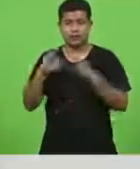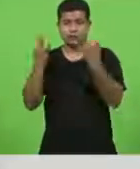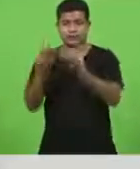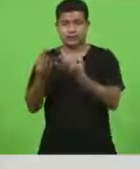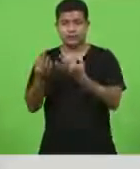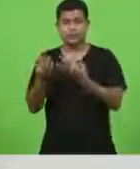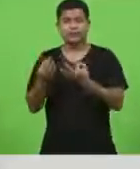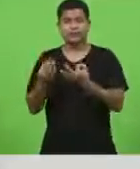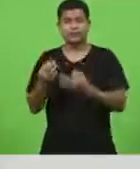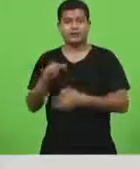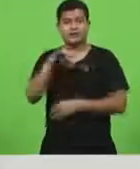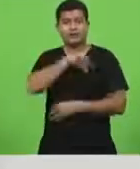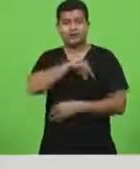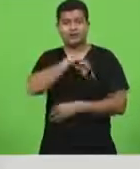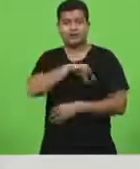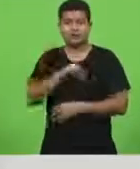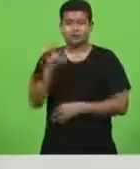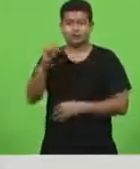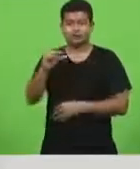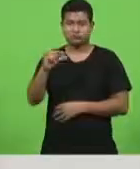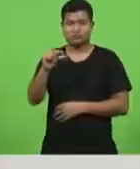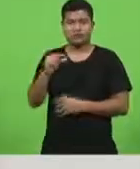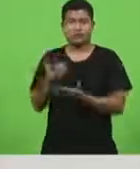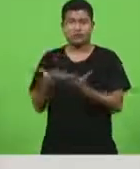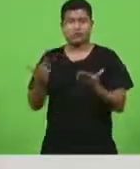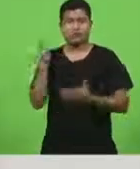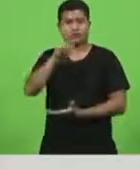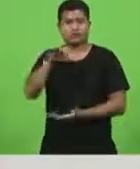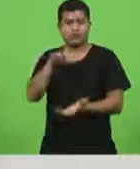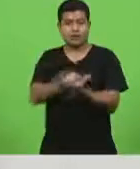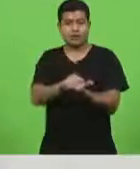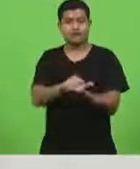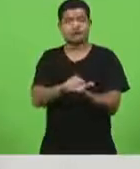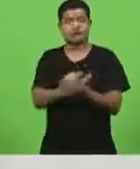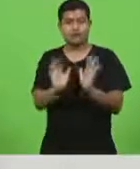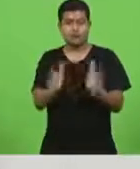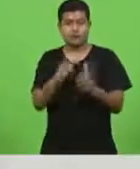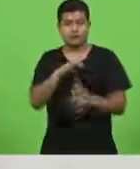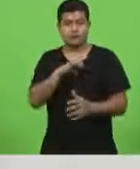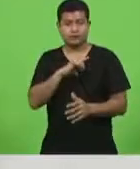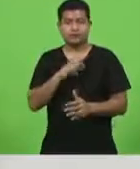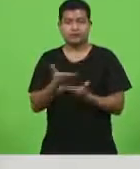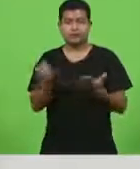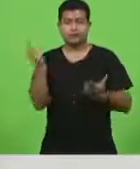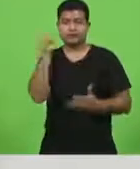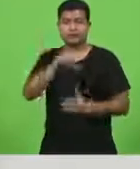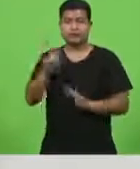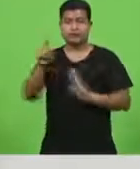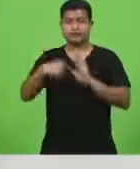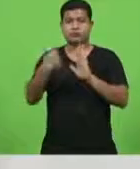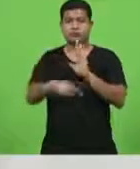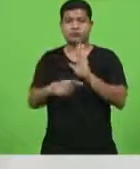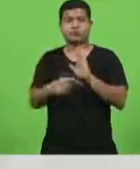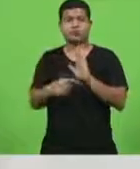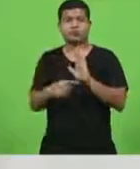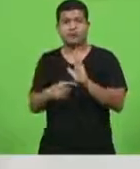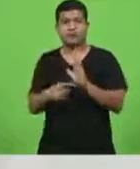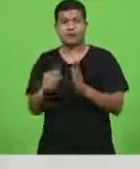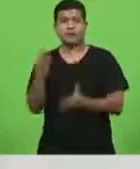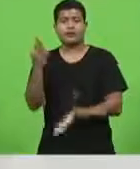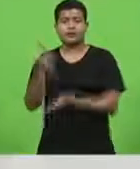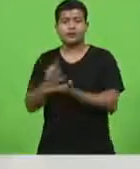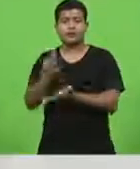programas sociais também receberam isenção na taxa de água e de energia este é